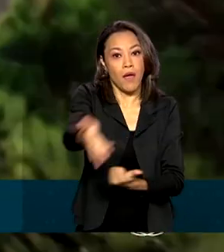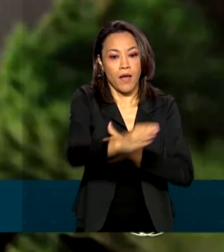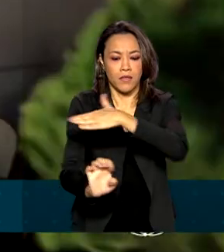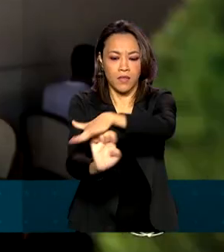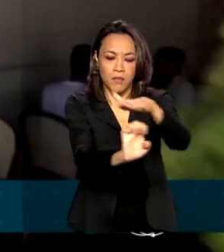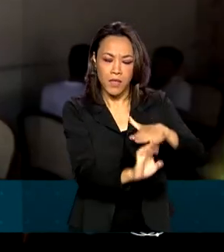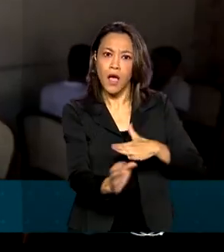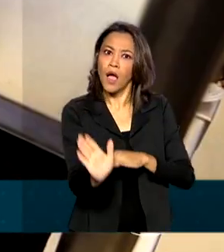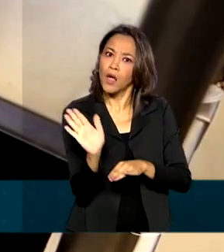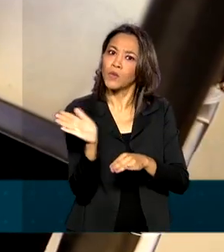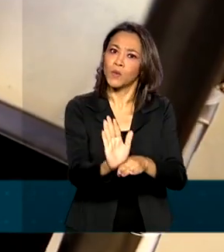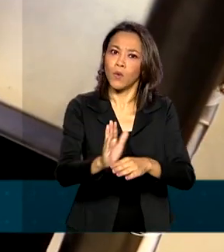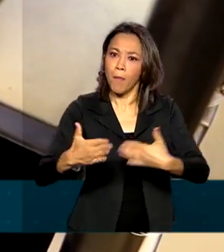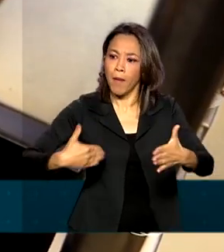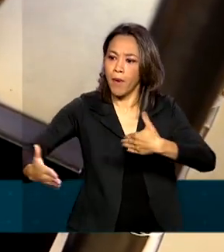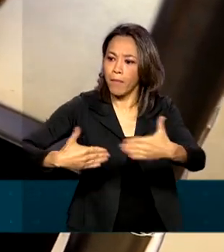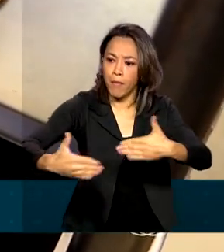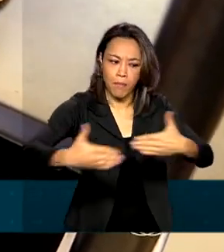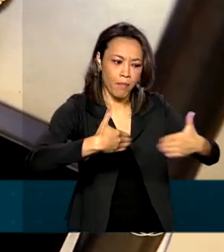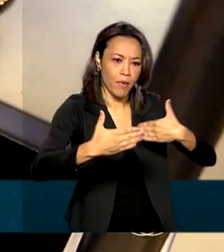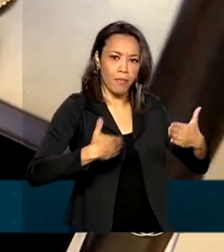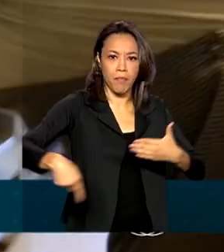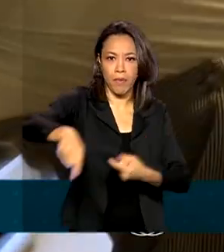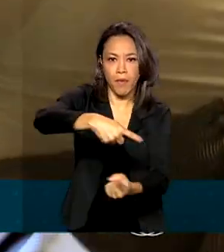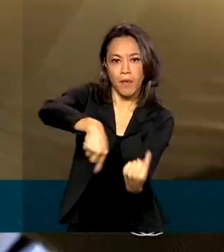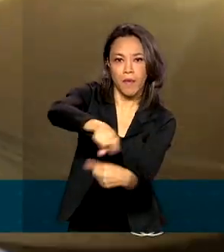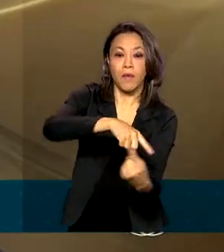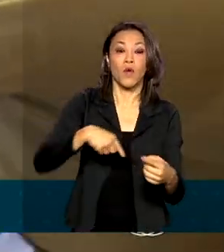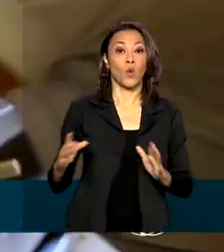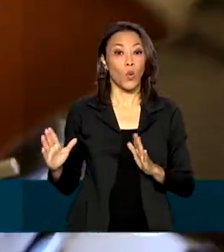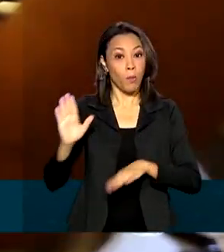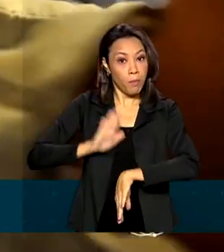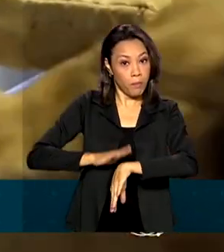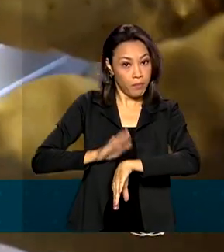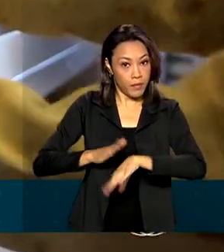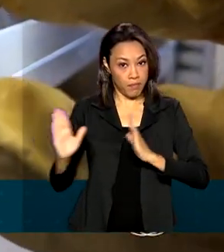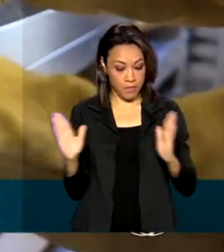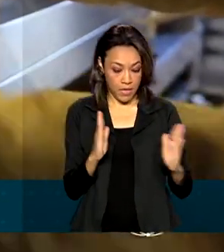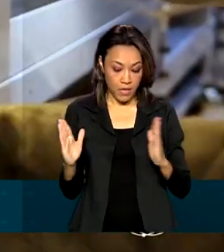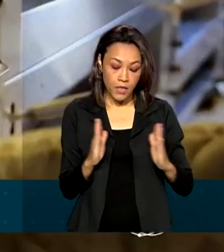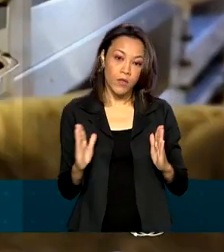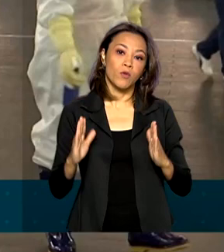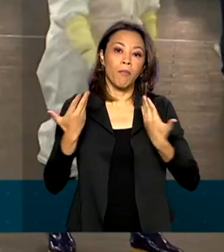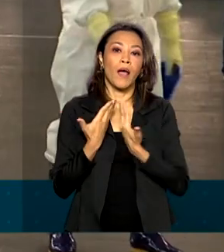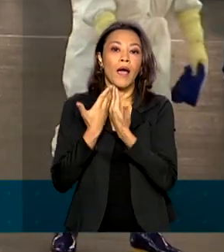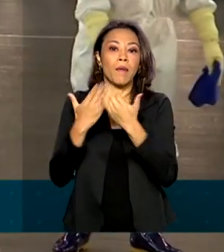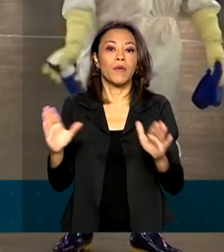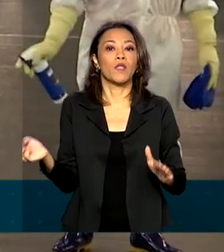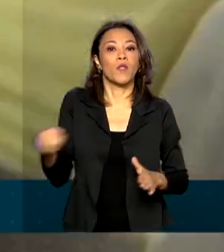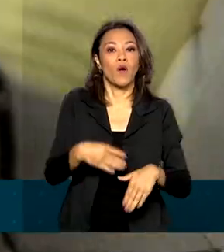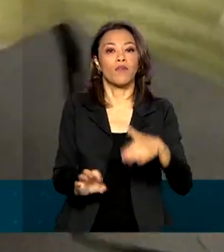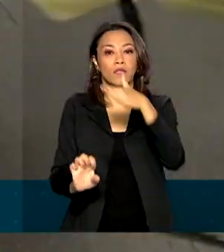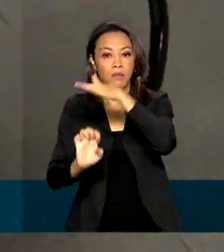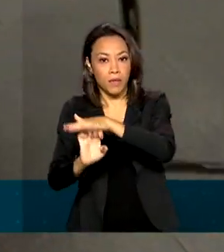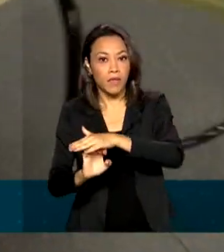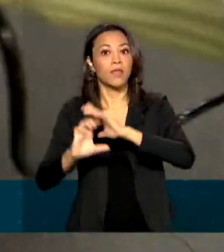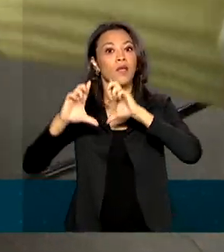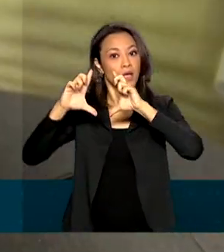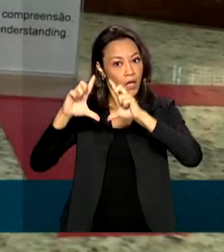dinâmico no país. Tanto que o tempo de análise dos pedidos de abertura de novos negócios caiu